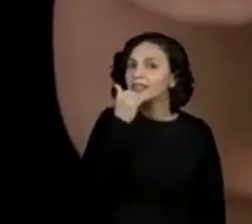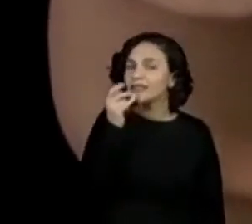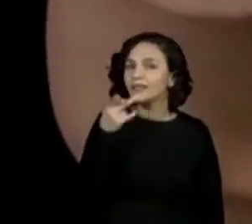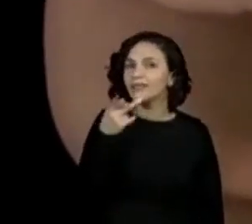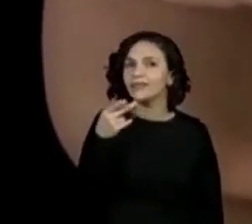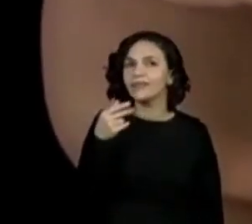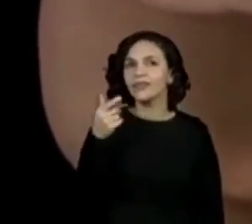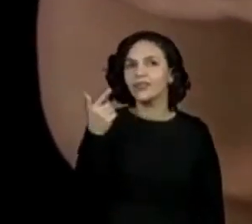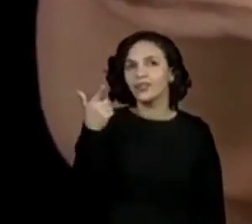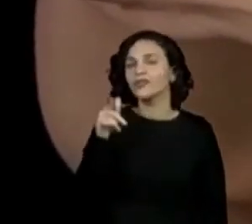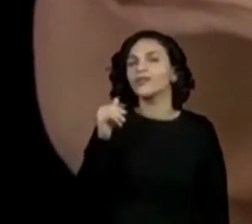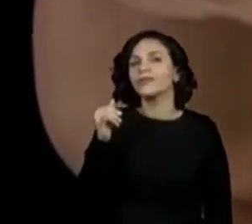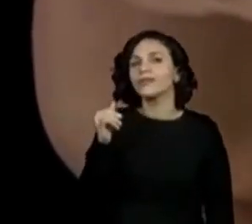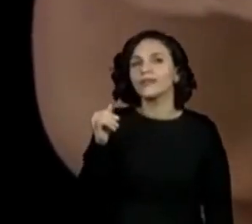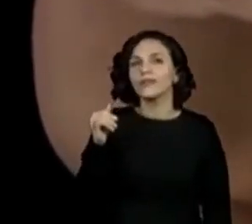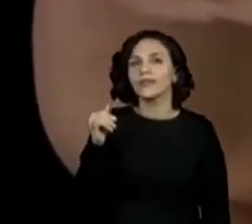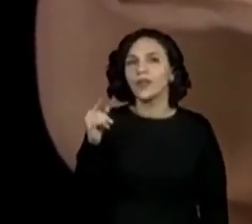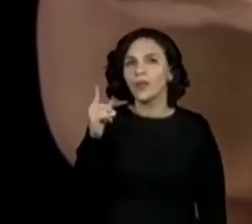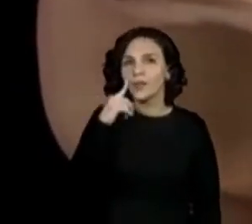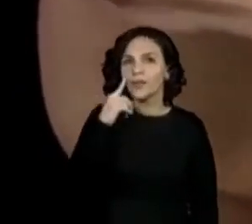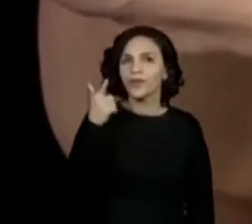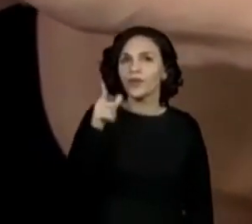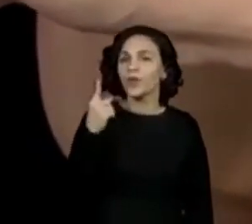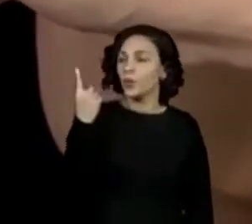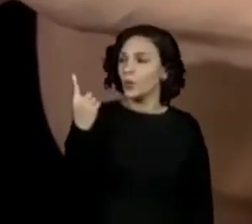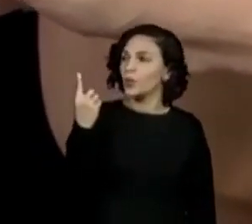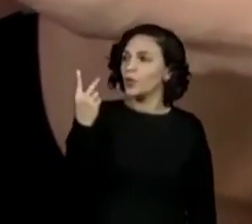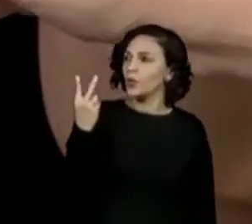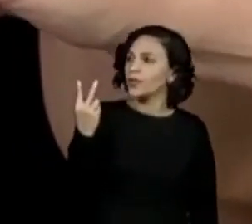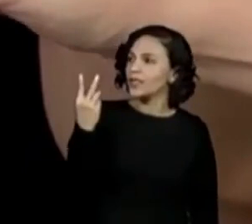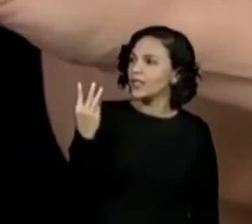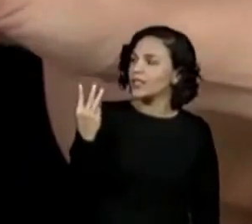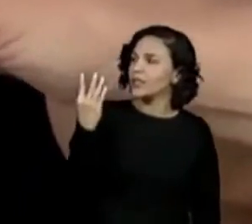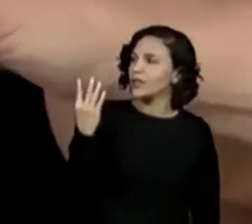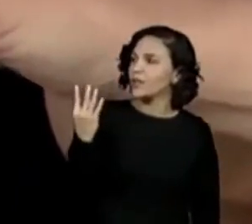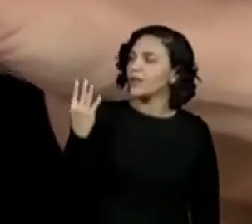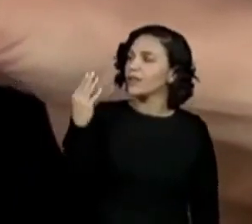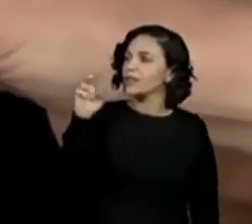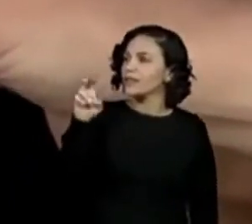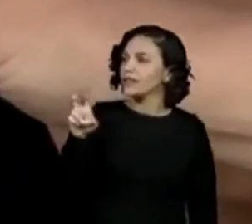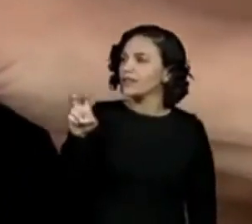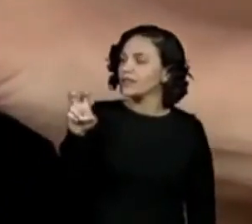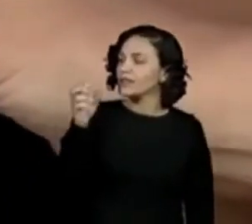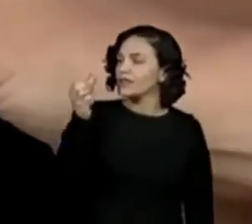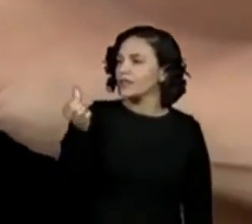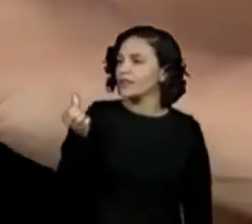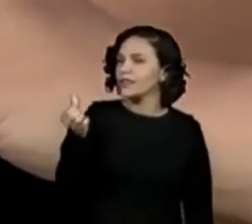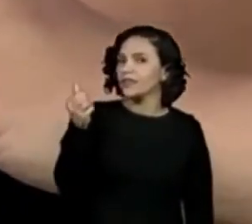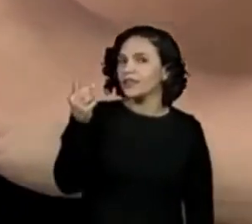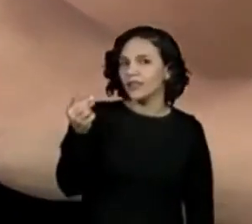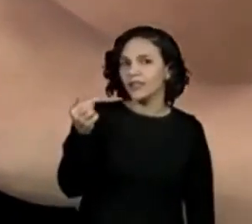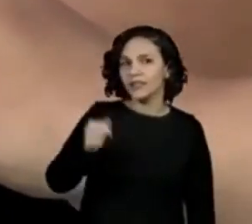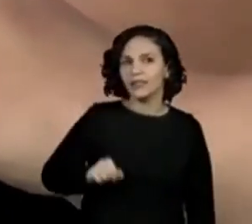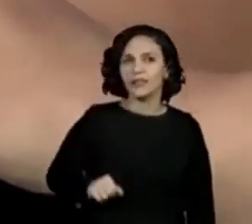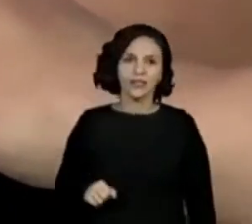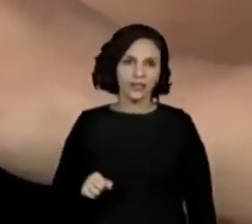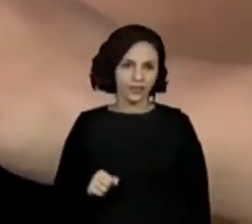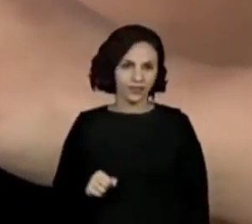errado. É porque tem que ser bem em cima do vinte e nove. Um, dois, três, quatro, cinco, seis,